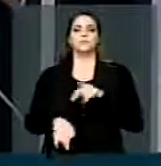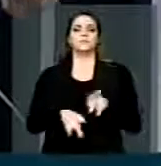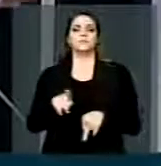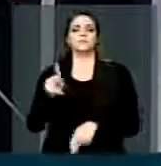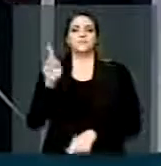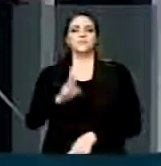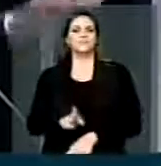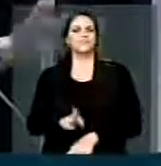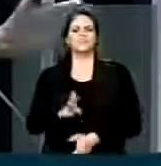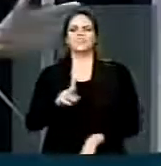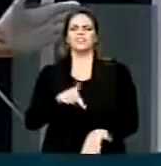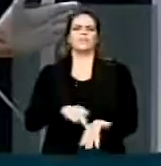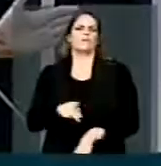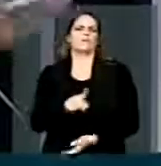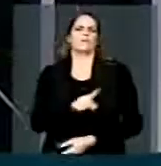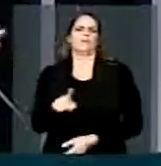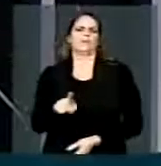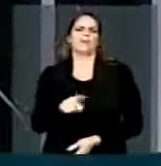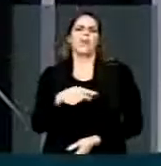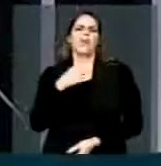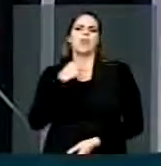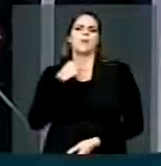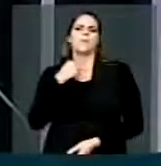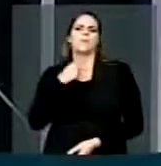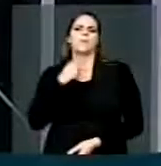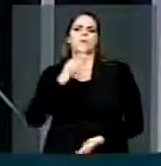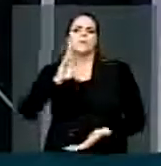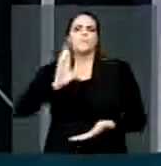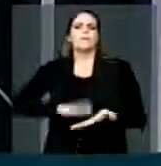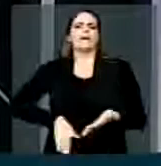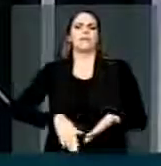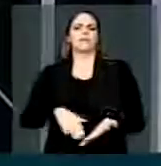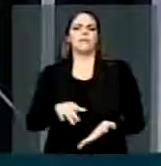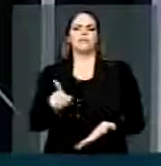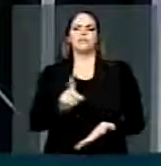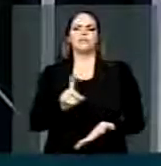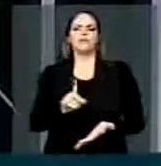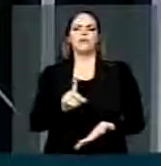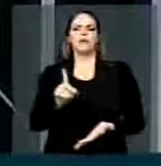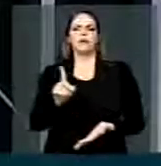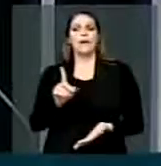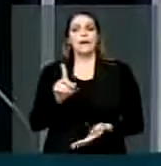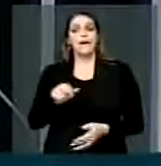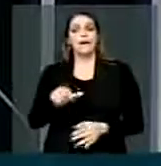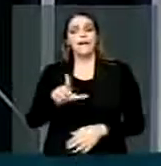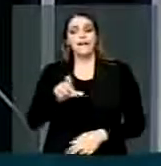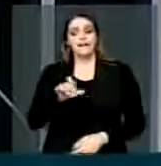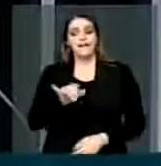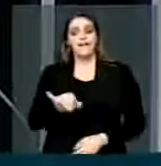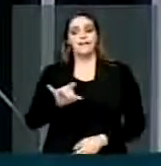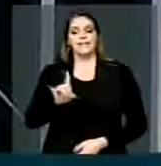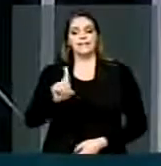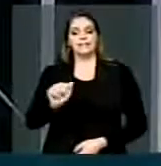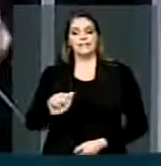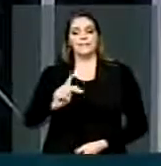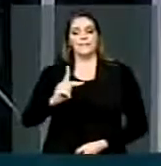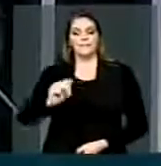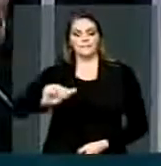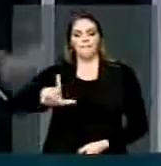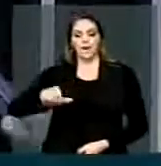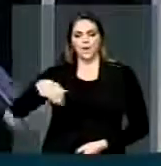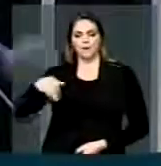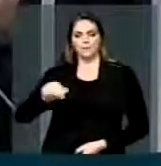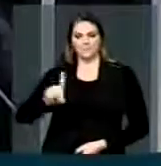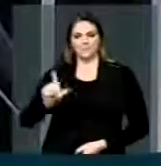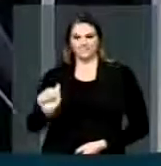o que estão divulgando e que acabou com a Palma. Não é assim. A lei ficou conhecida como a Lei da Palmada. Não é assim, não. A lei